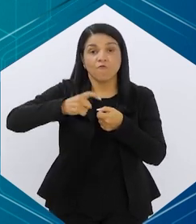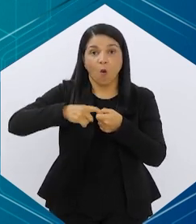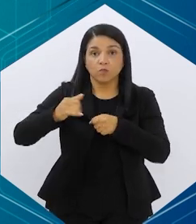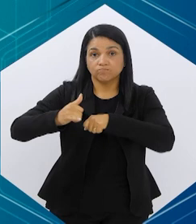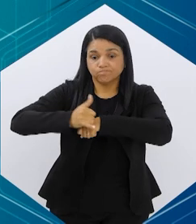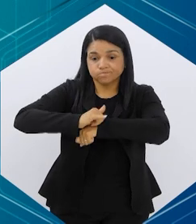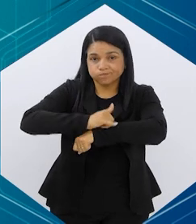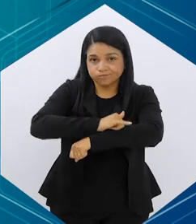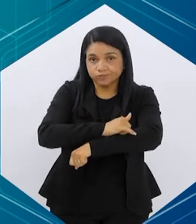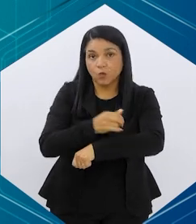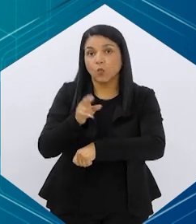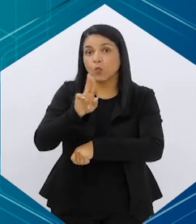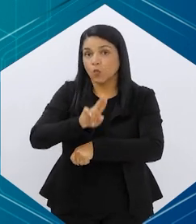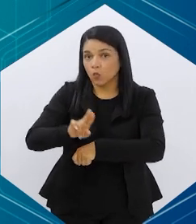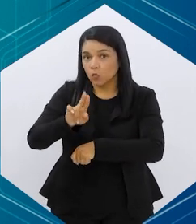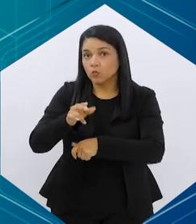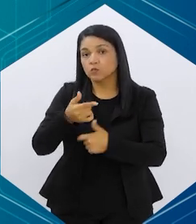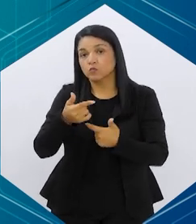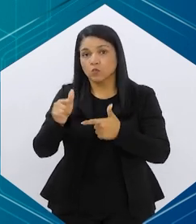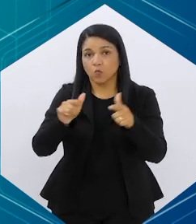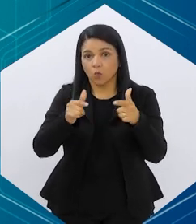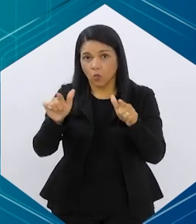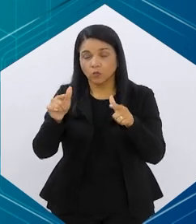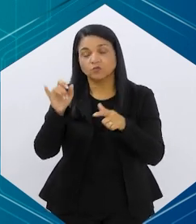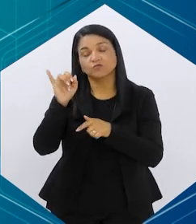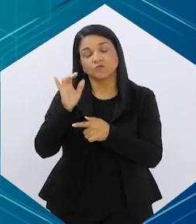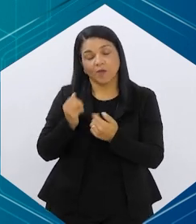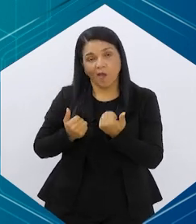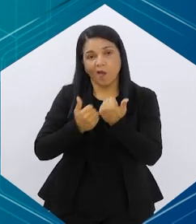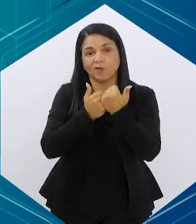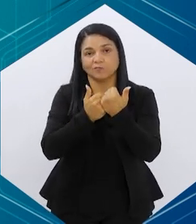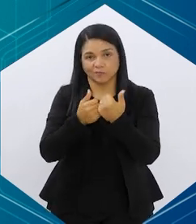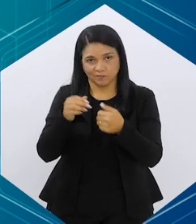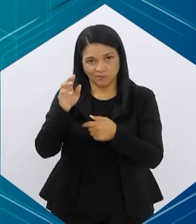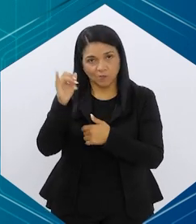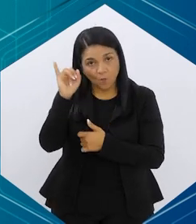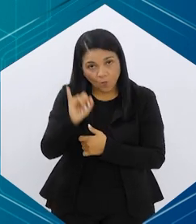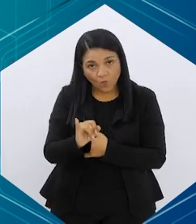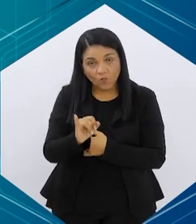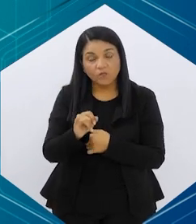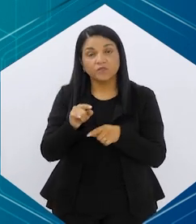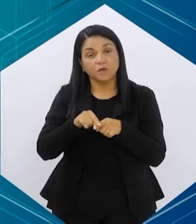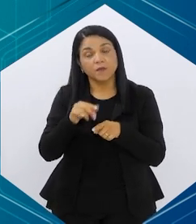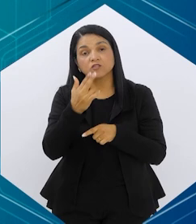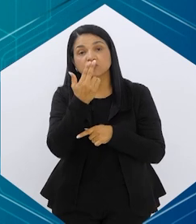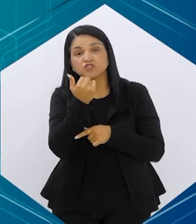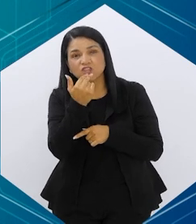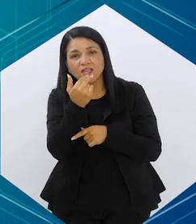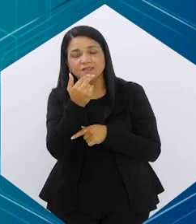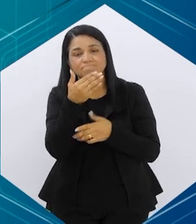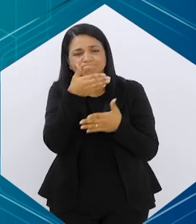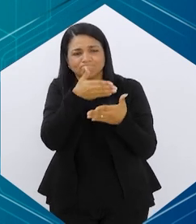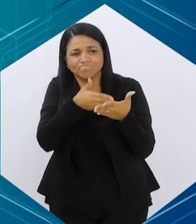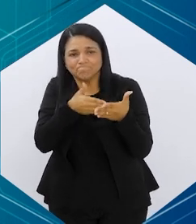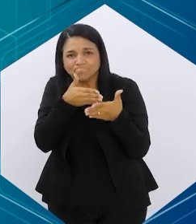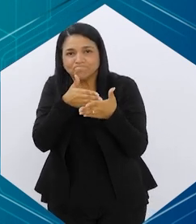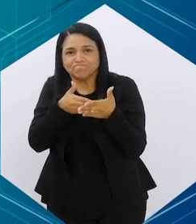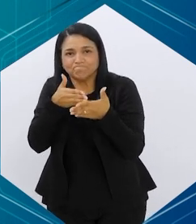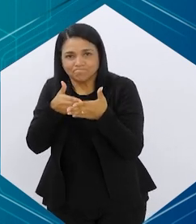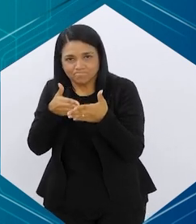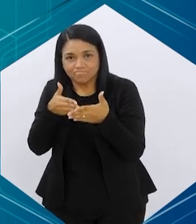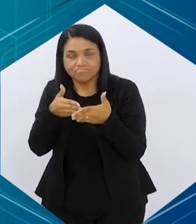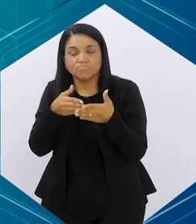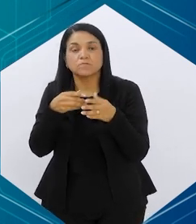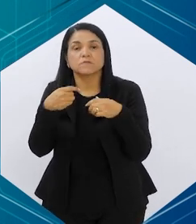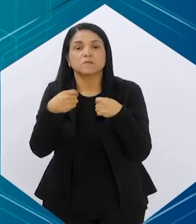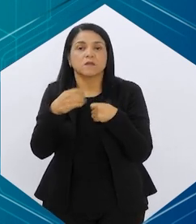específico, como para outros medicamentos que auxiliam no emagrecimento, e também para dietas muito restritas, né? Então